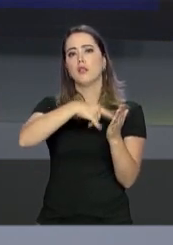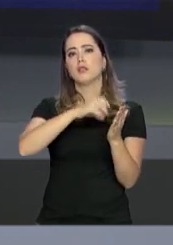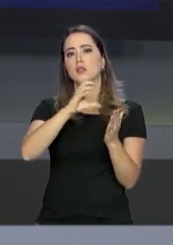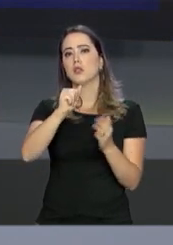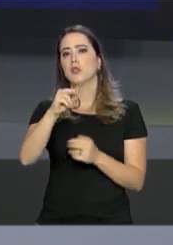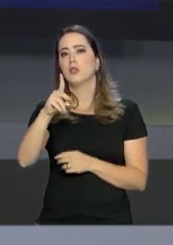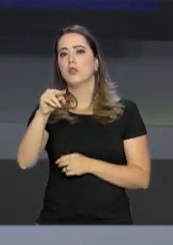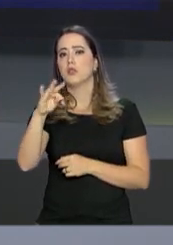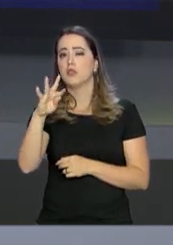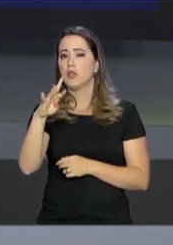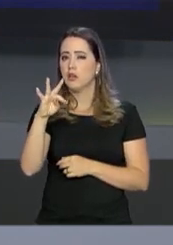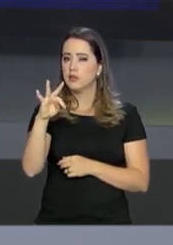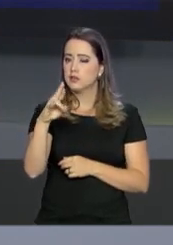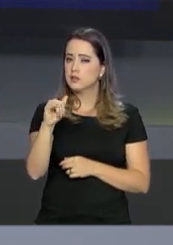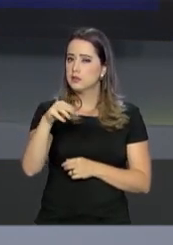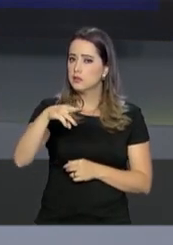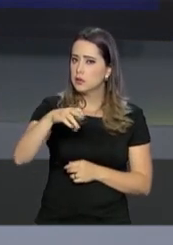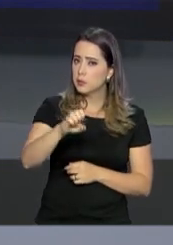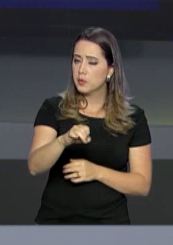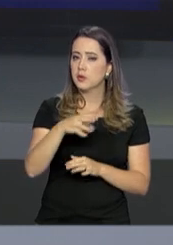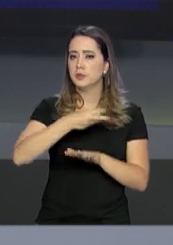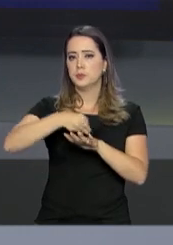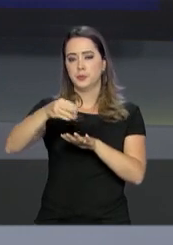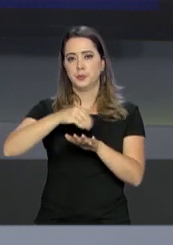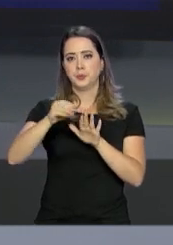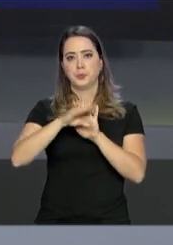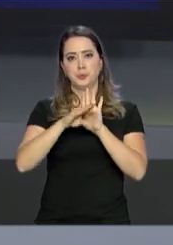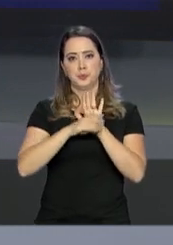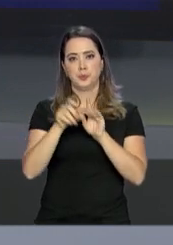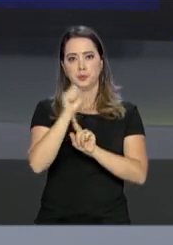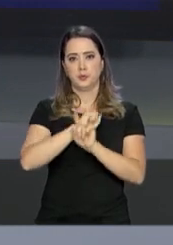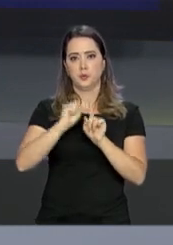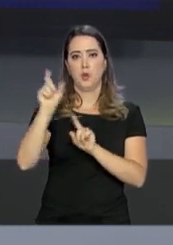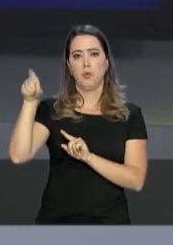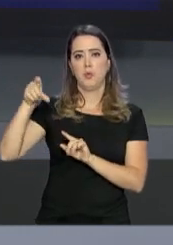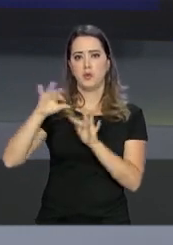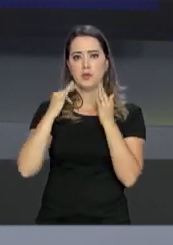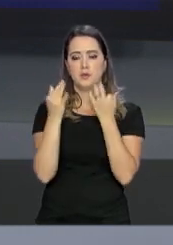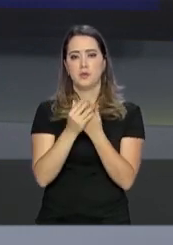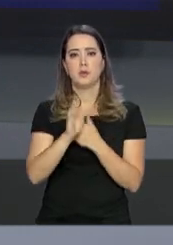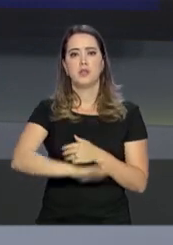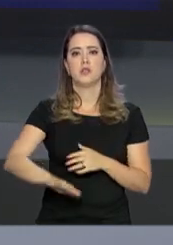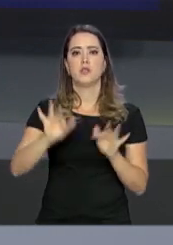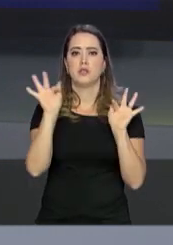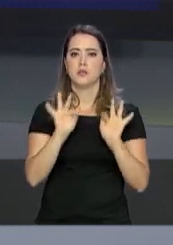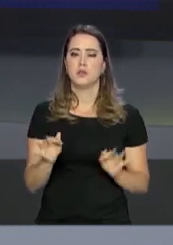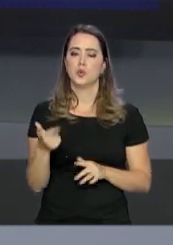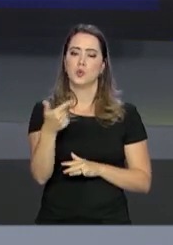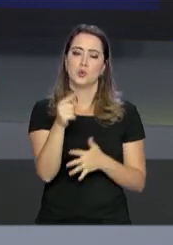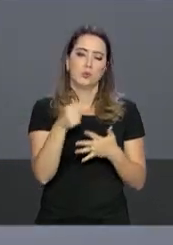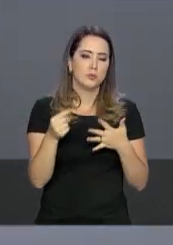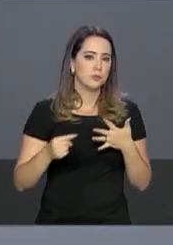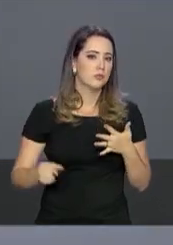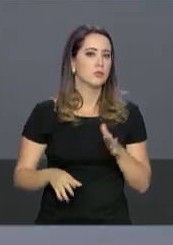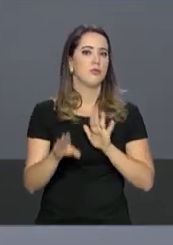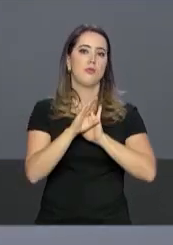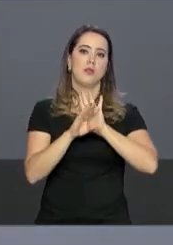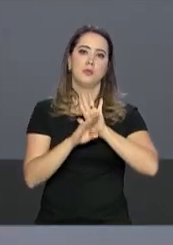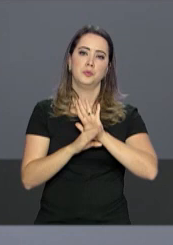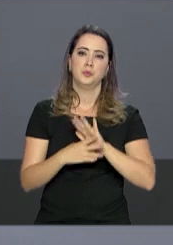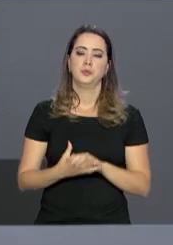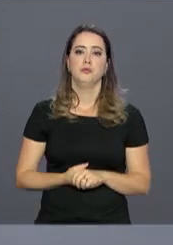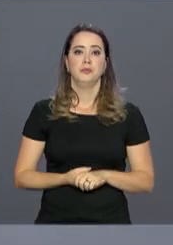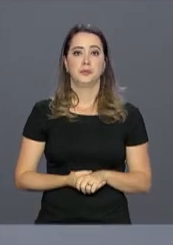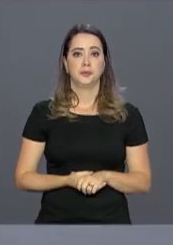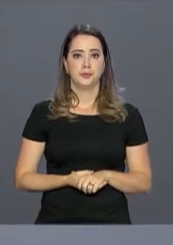cadastramento e informações sobre programas sociais como Bolsa Família, Criança Feliz, entre outros. O